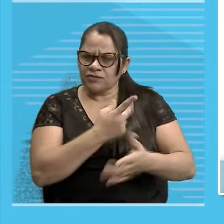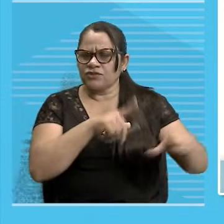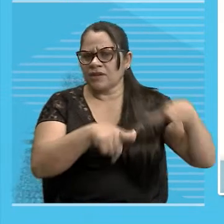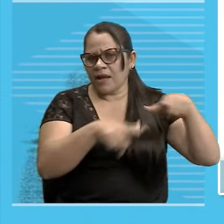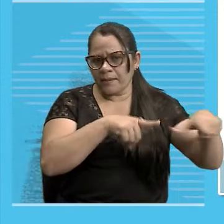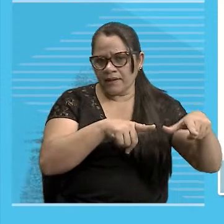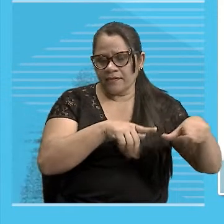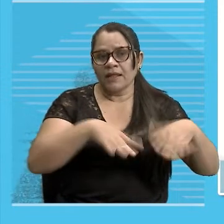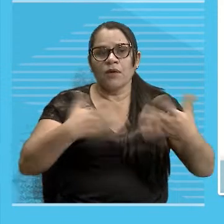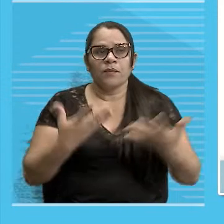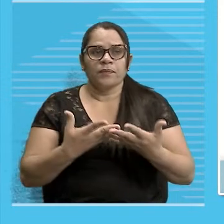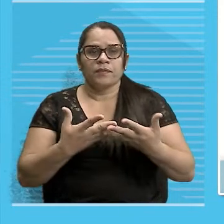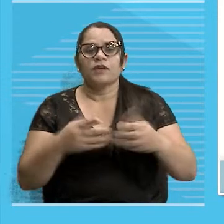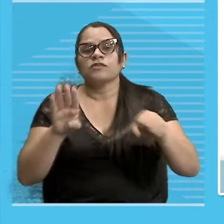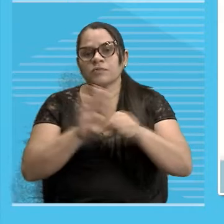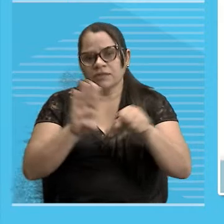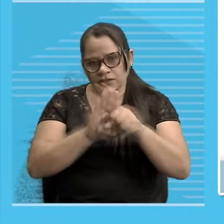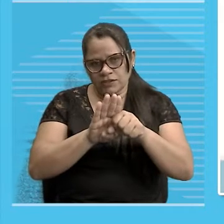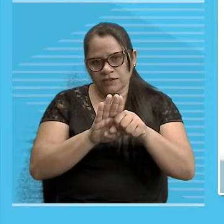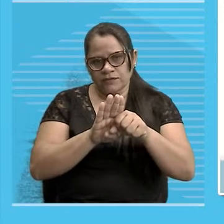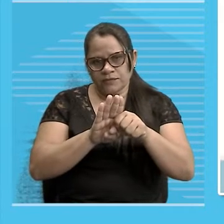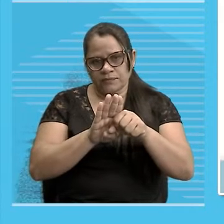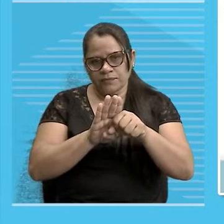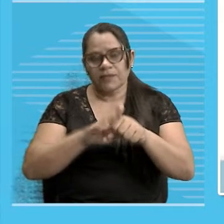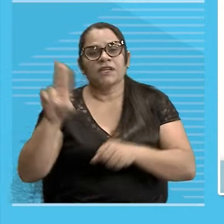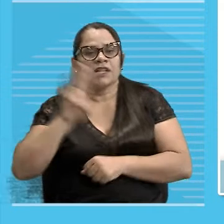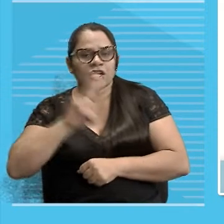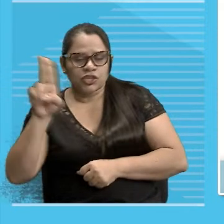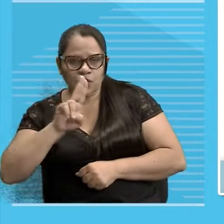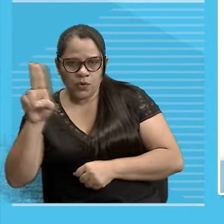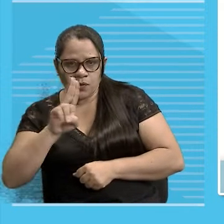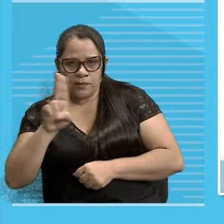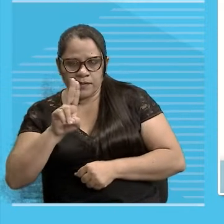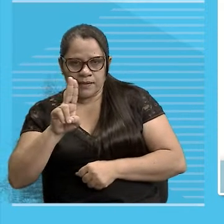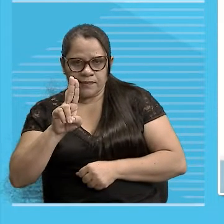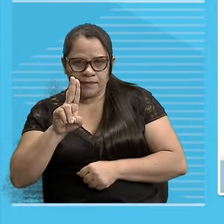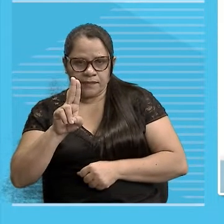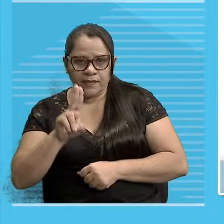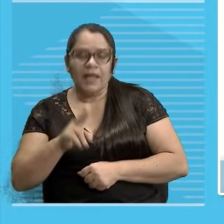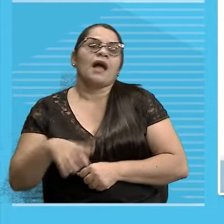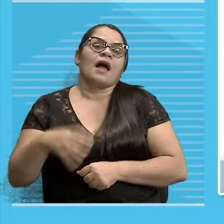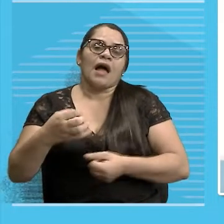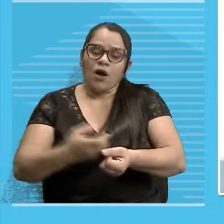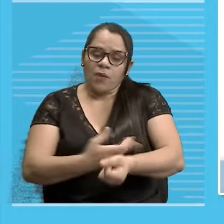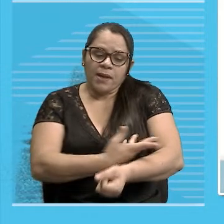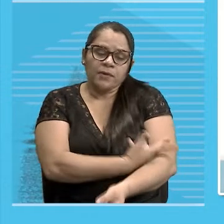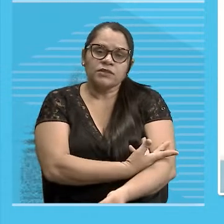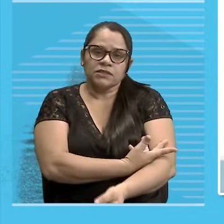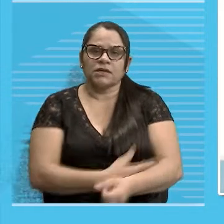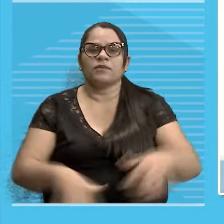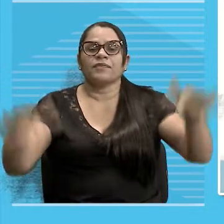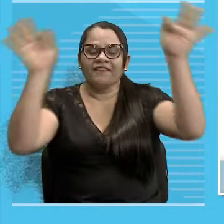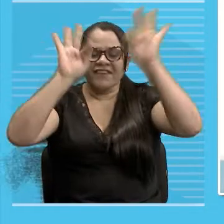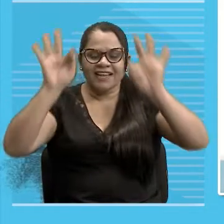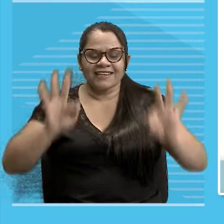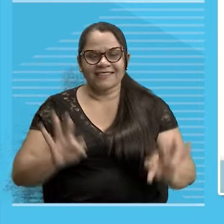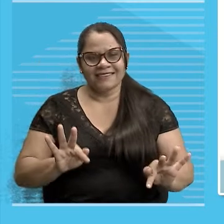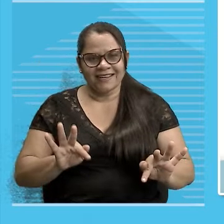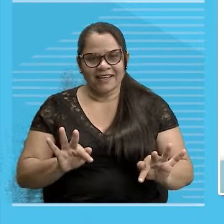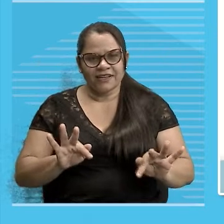Que nomeia um estado Felicidade Olha aí Felicidade É um estado, né Um